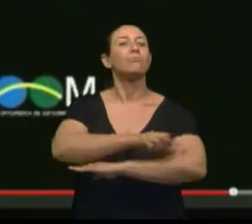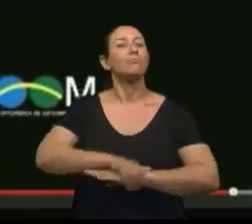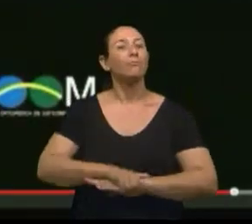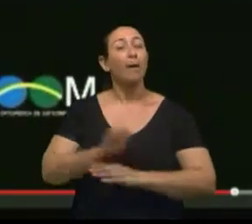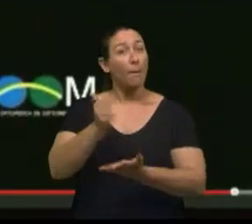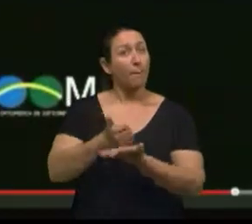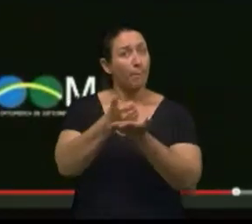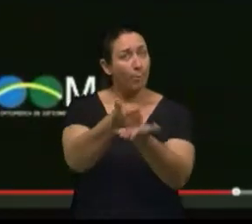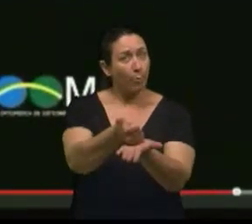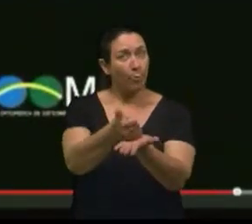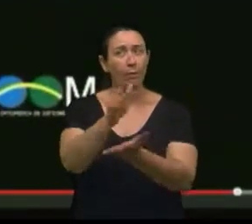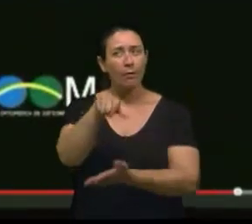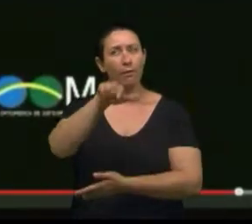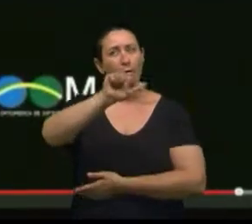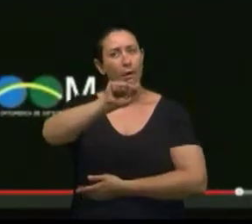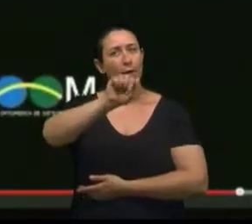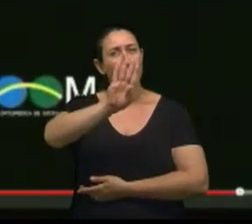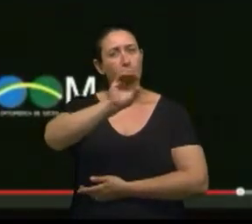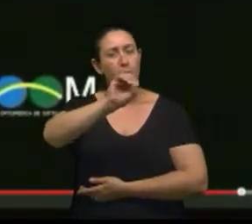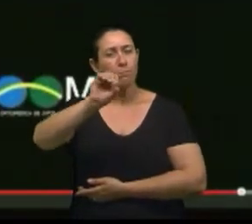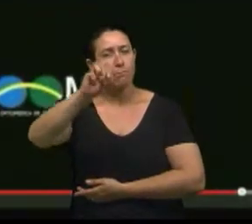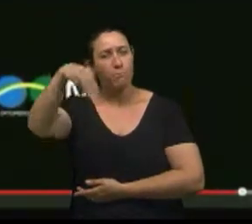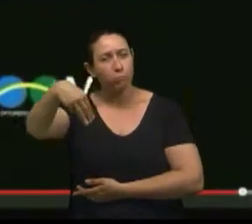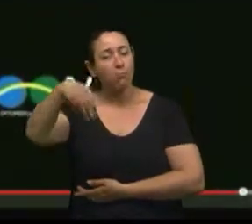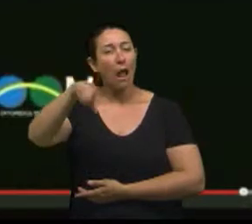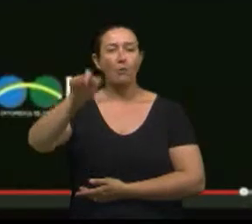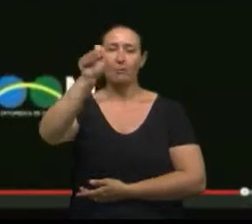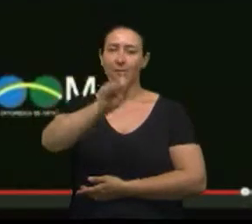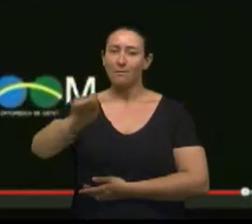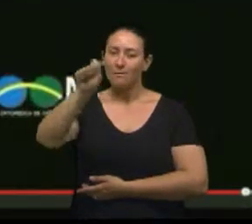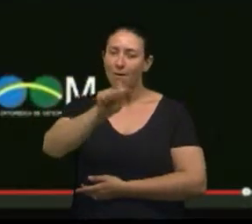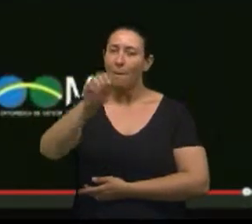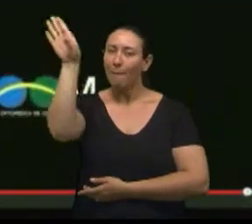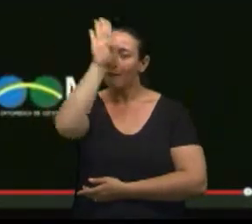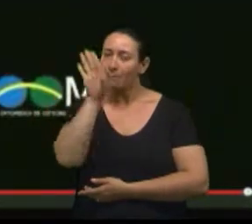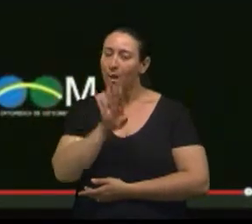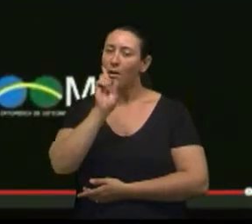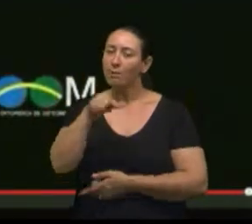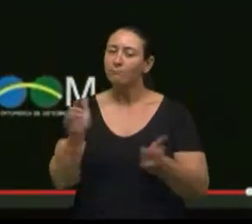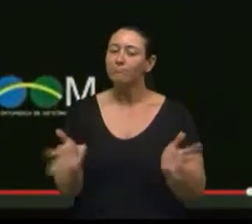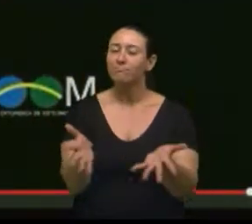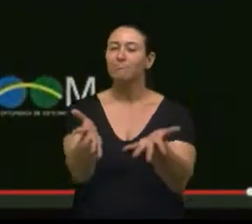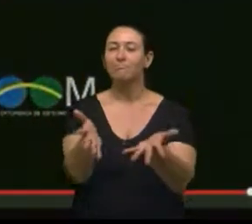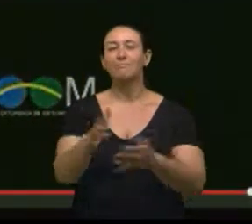Apoio. ABUM. Associação Brasileira Ortopédica de Hostel Metabolismo.